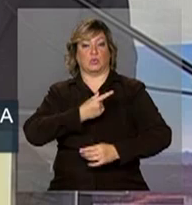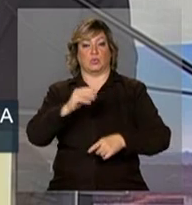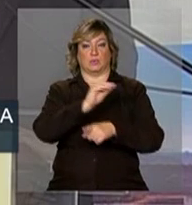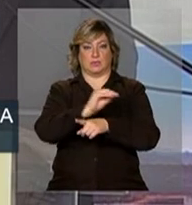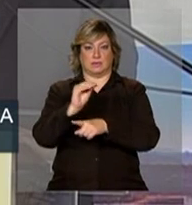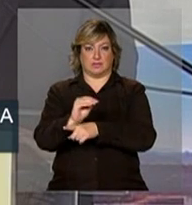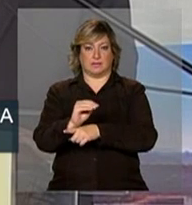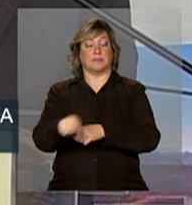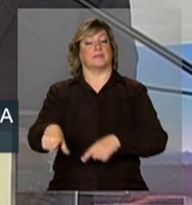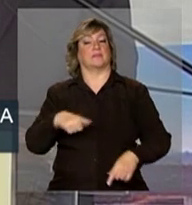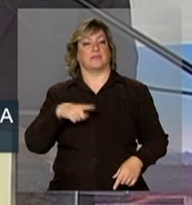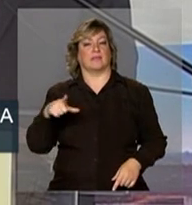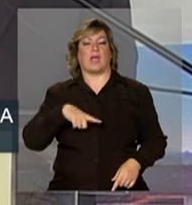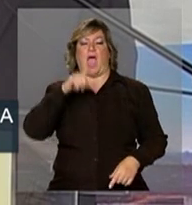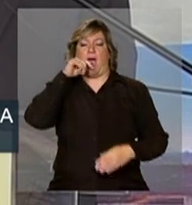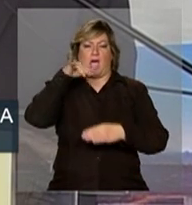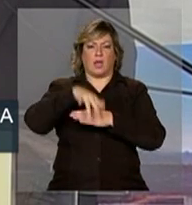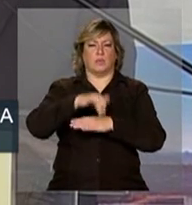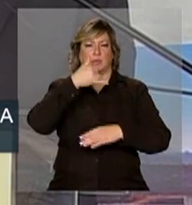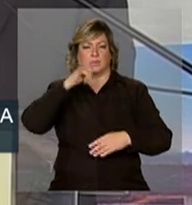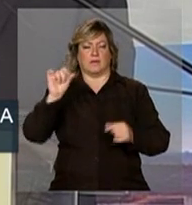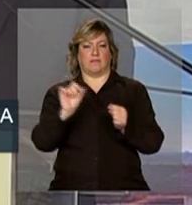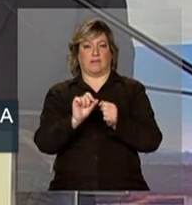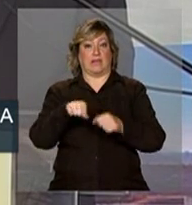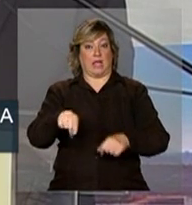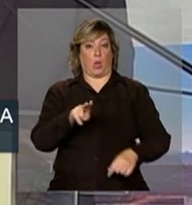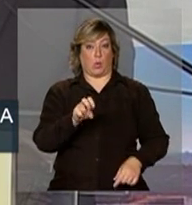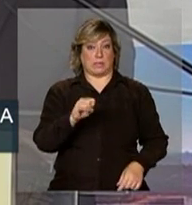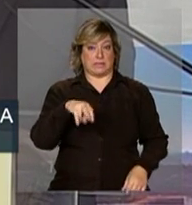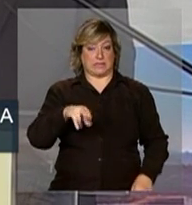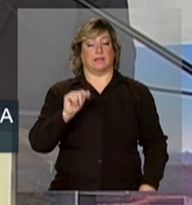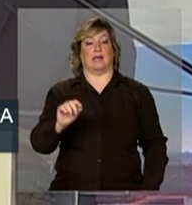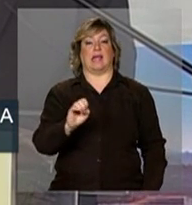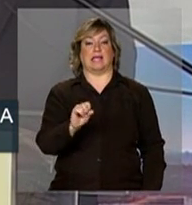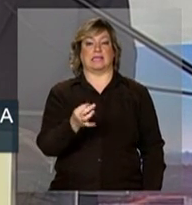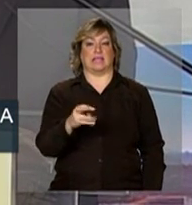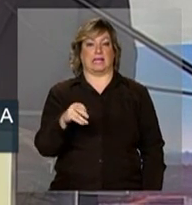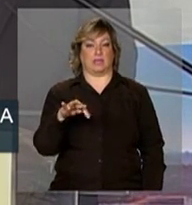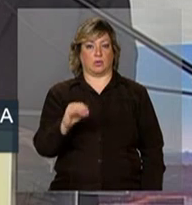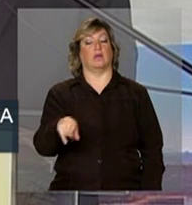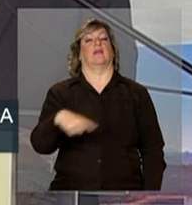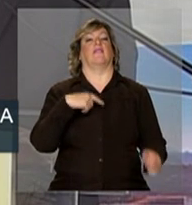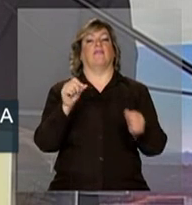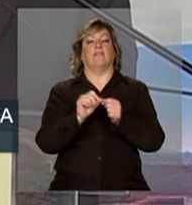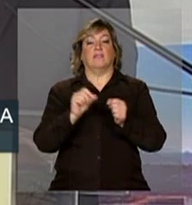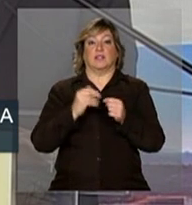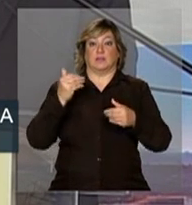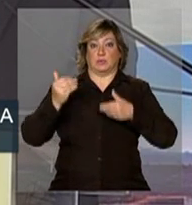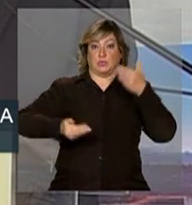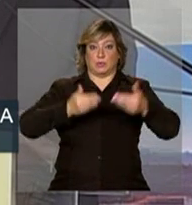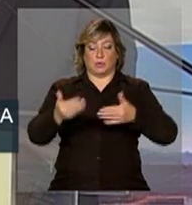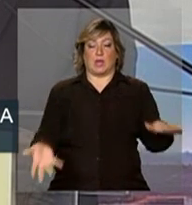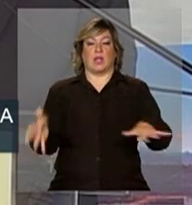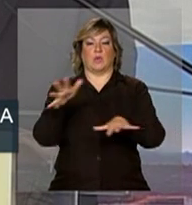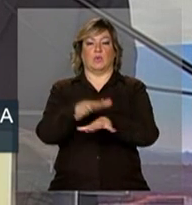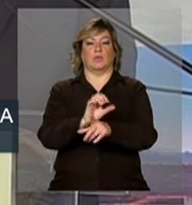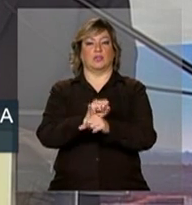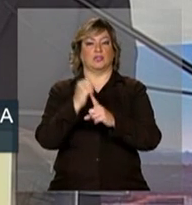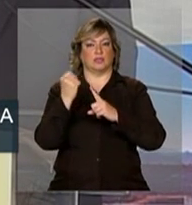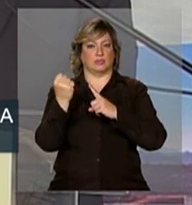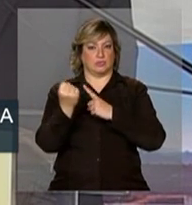apenas uma hidrelétrica geradora de energia, a usina de estreito se tornou um vetor de desenvolvimento e inclusão social.